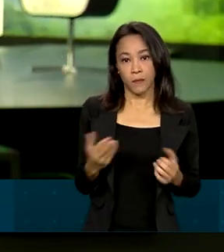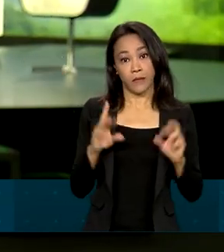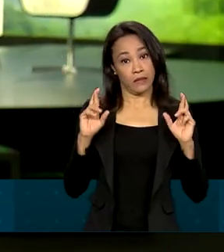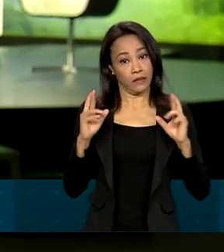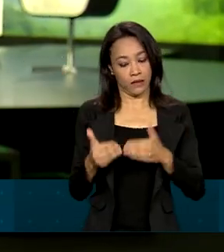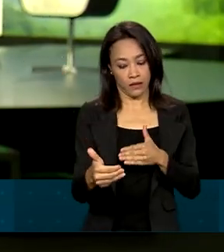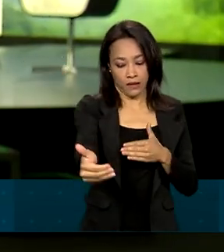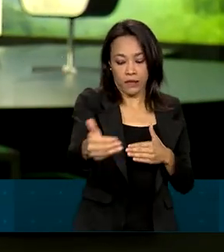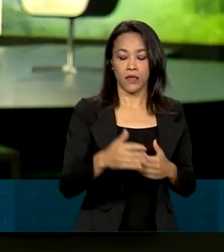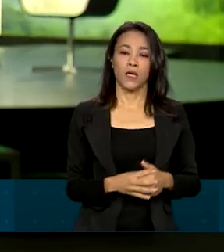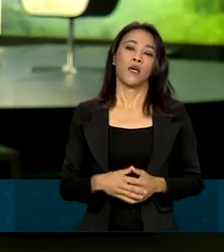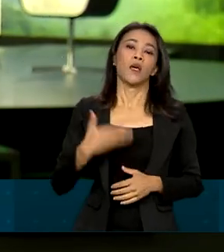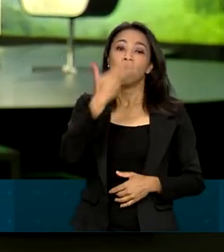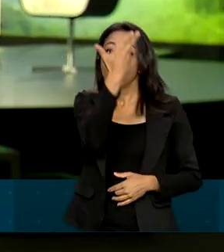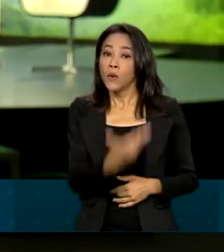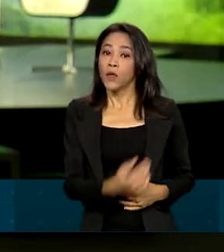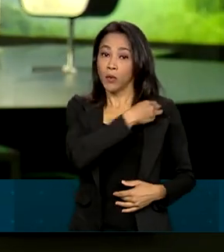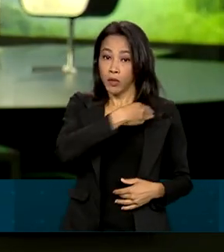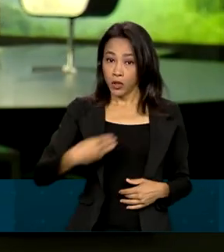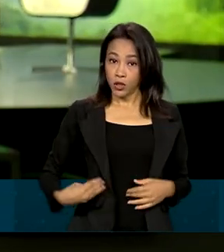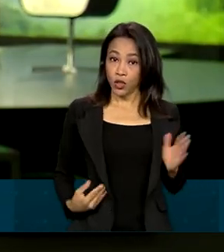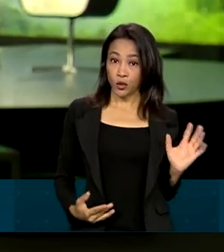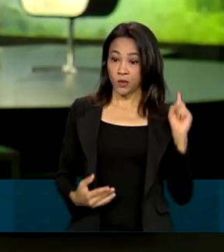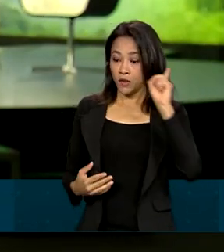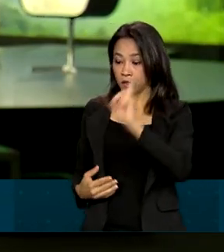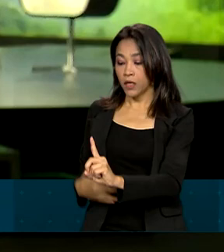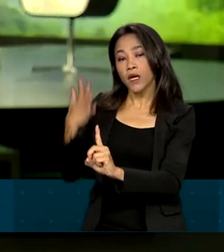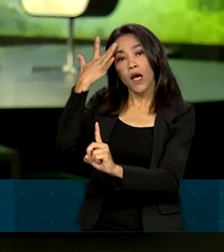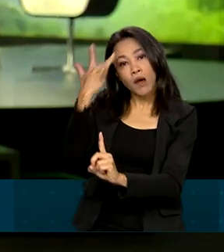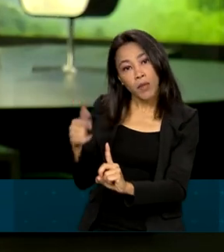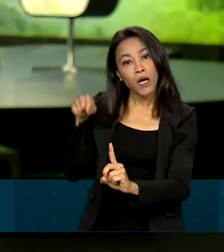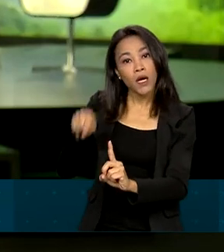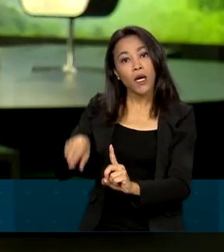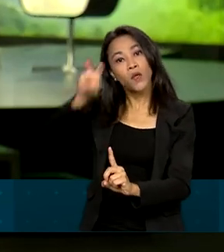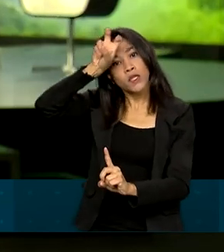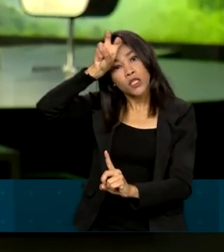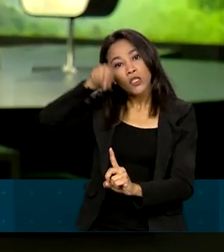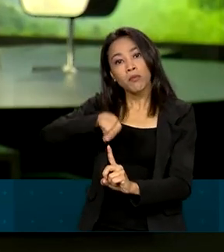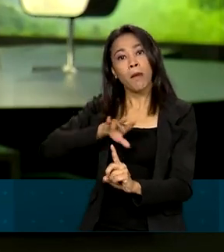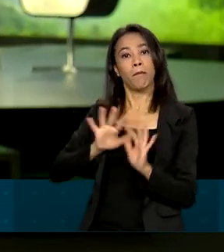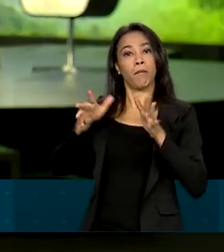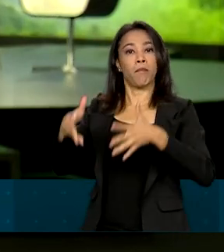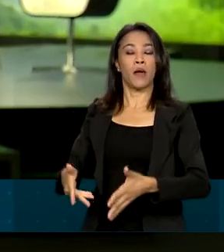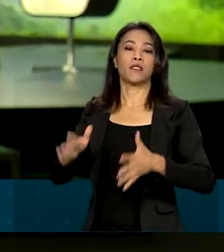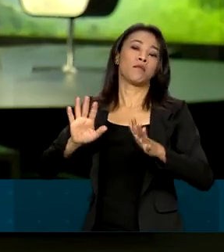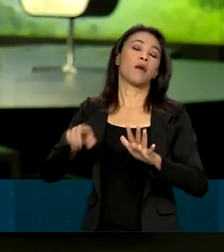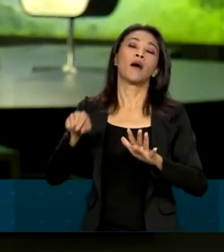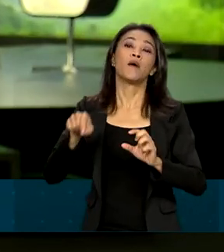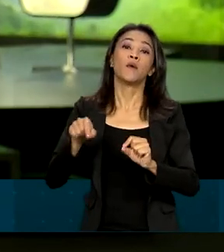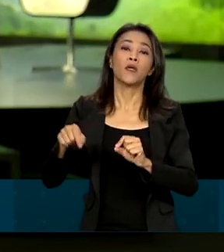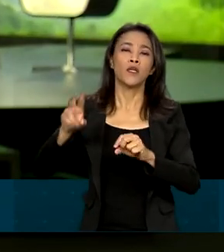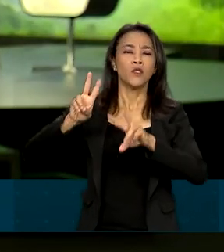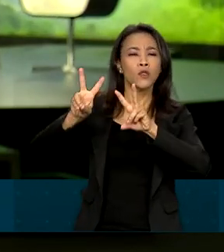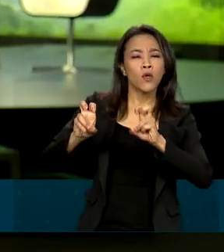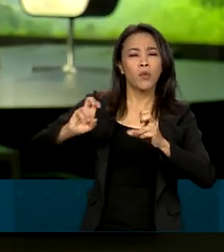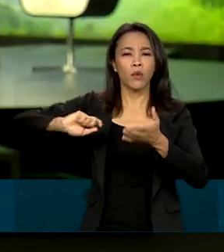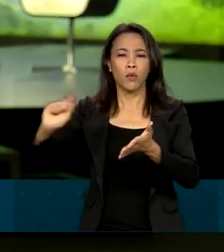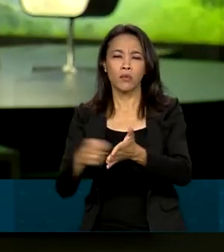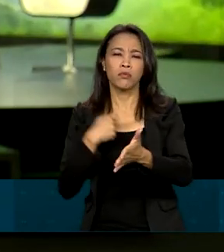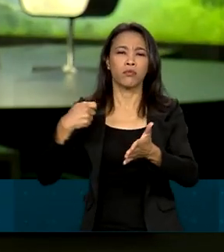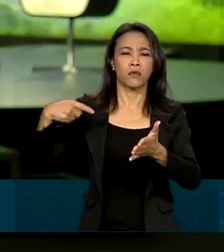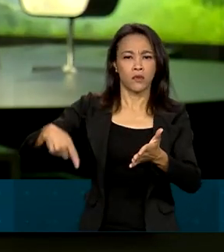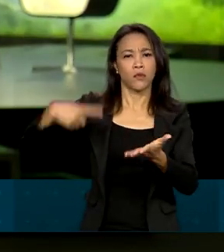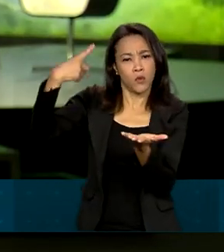ministro do Meio Ambiente, Joaquim Leite, chegue amanhã em Charmel-Sheik, no Egito, para participar do fechamento de parte desses acordos em que o Brasil